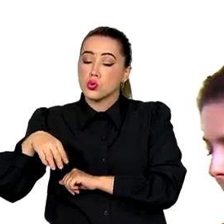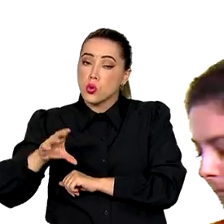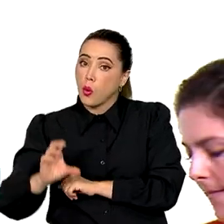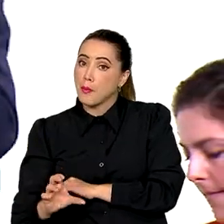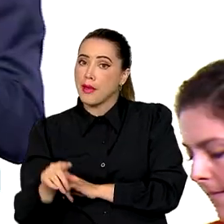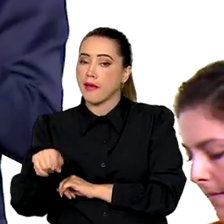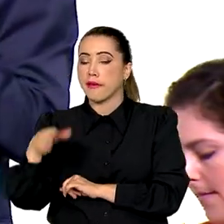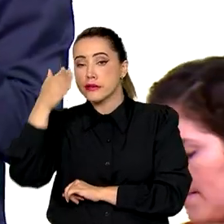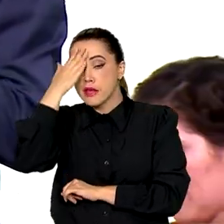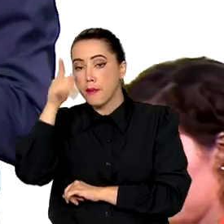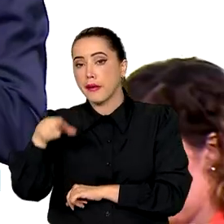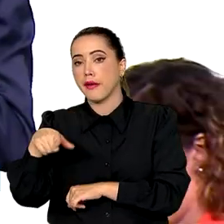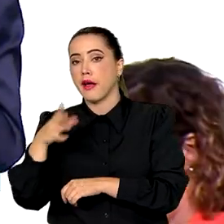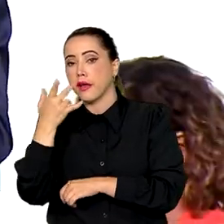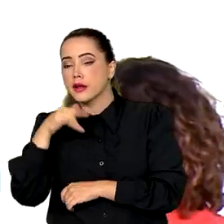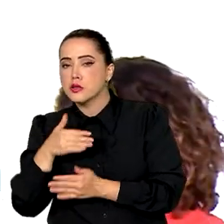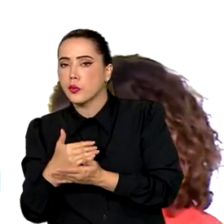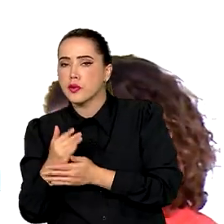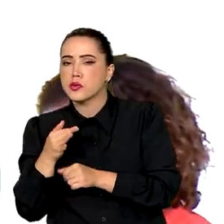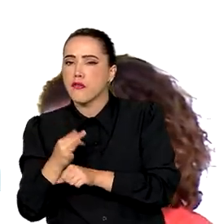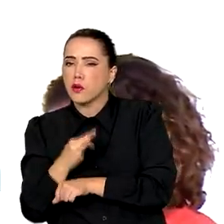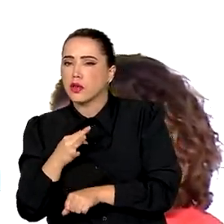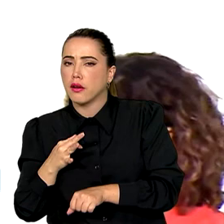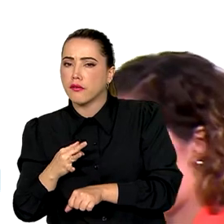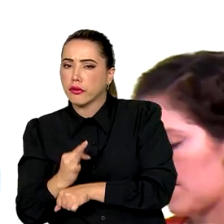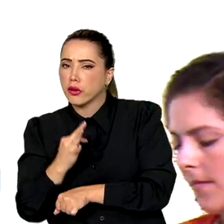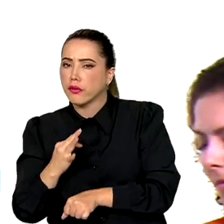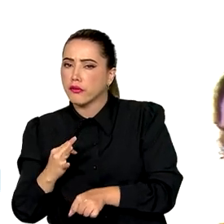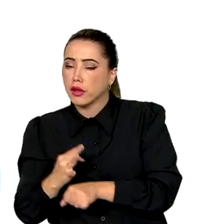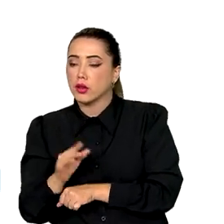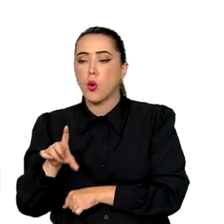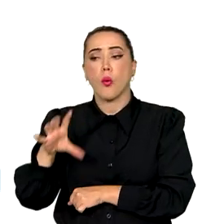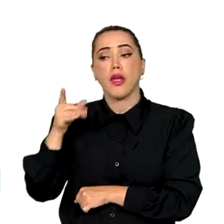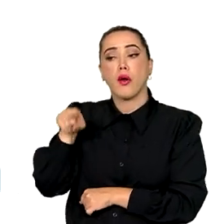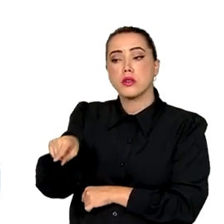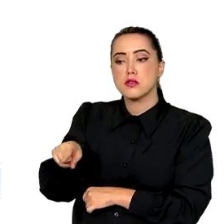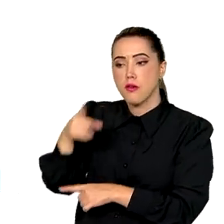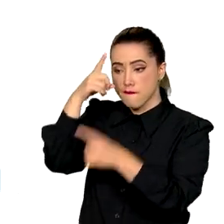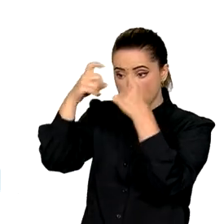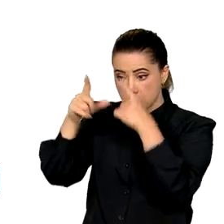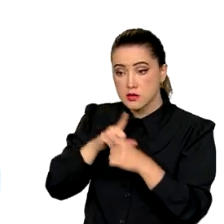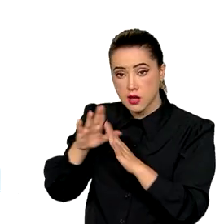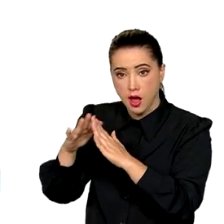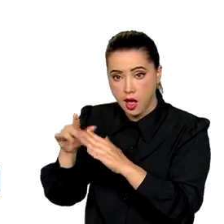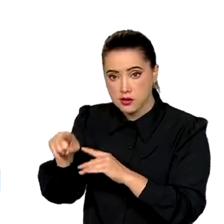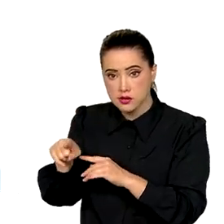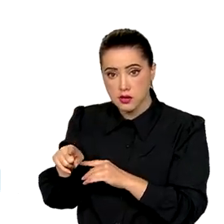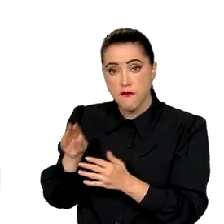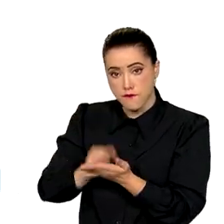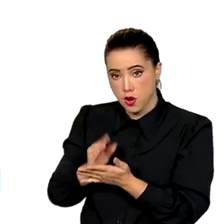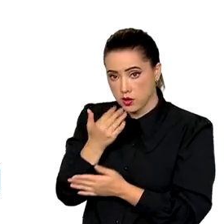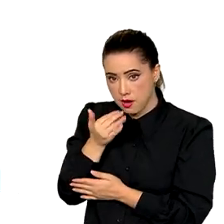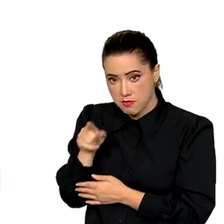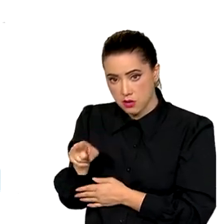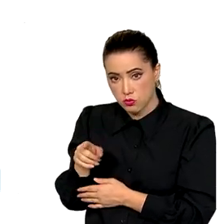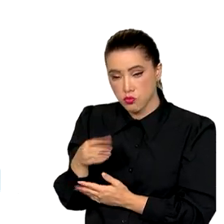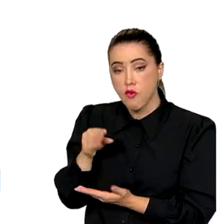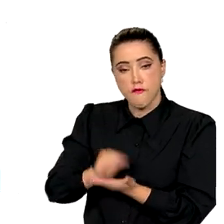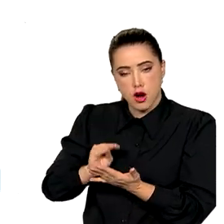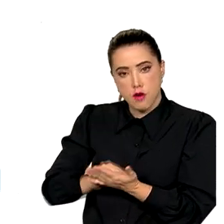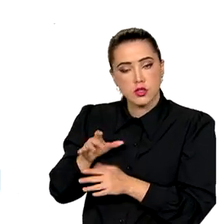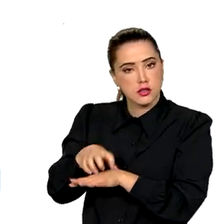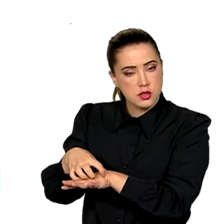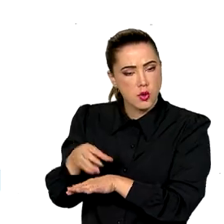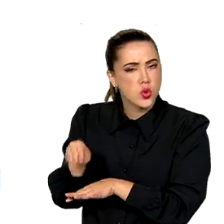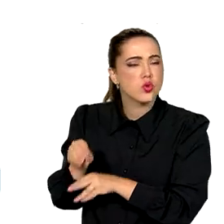começou a faltar a aula. O aconteceu? Está tendo violência em casa? É alimento? É falta de condição de